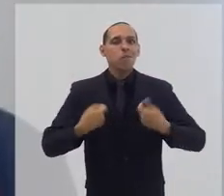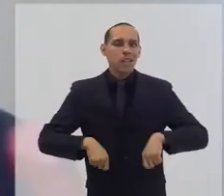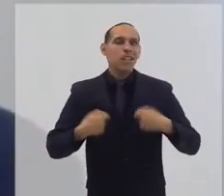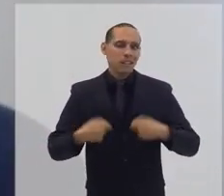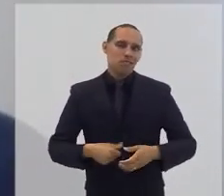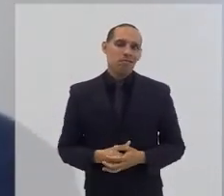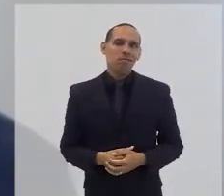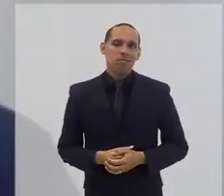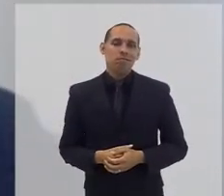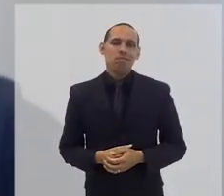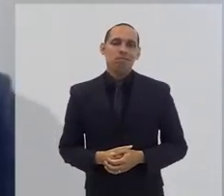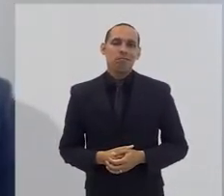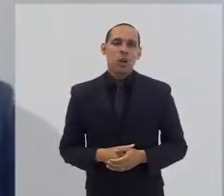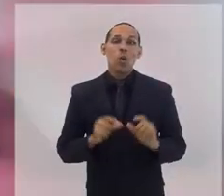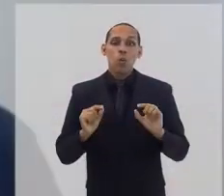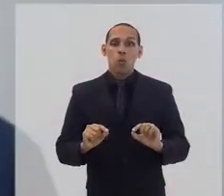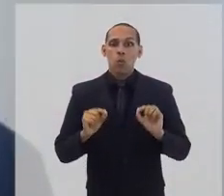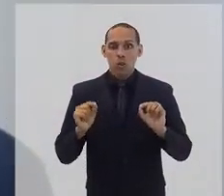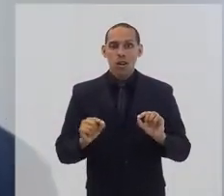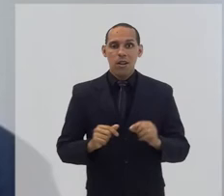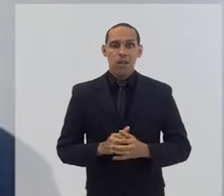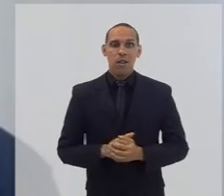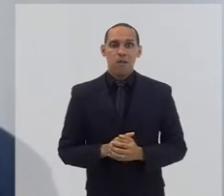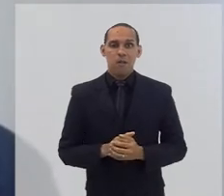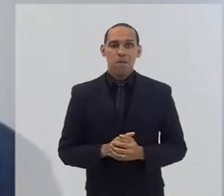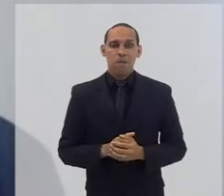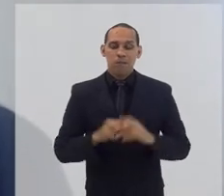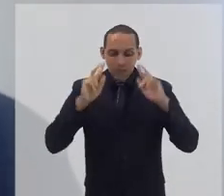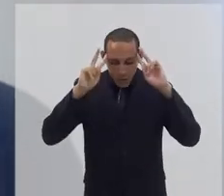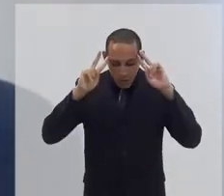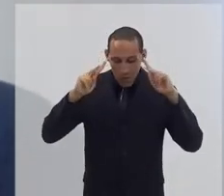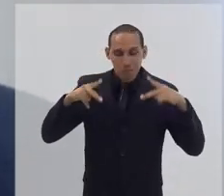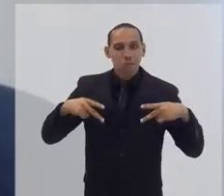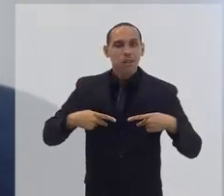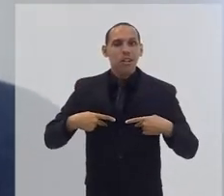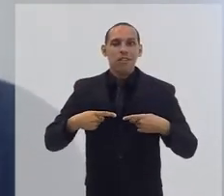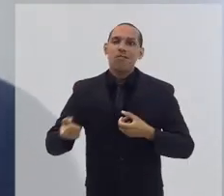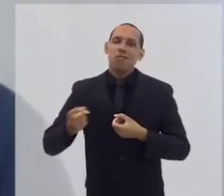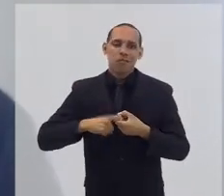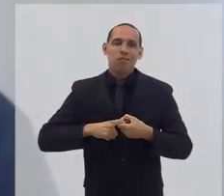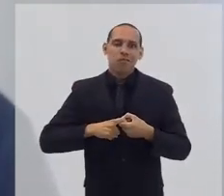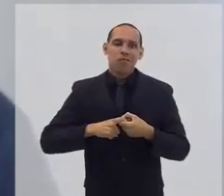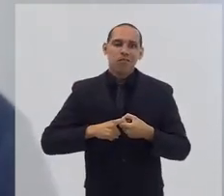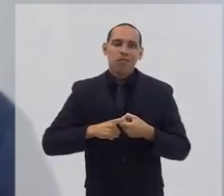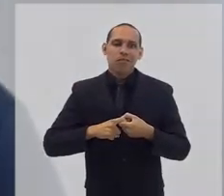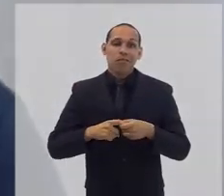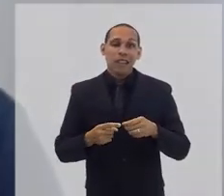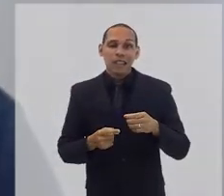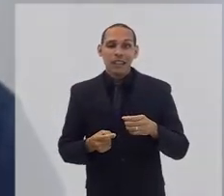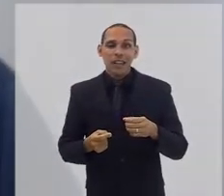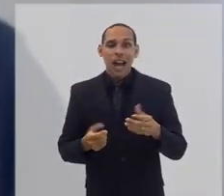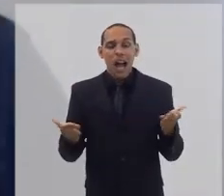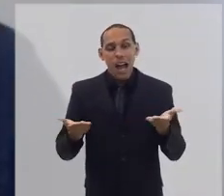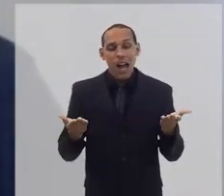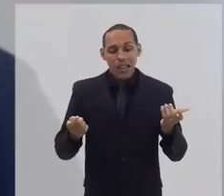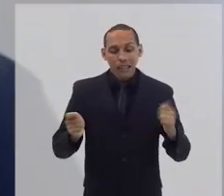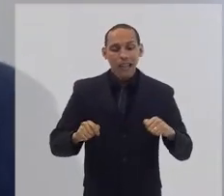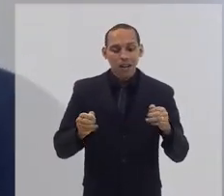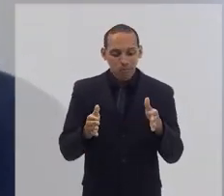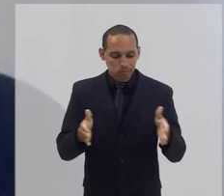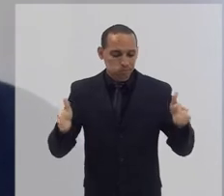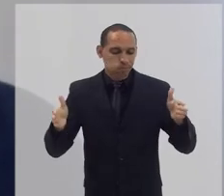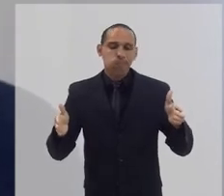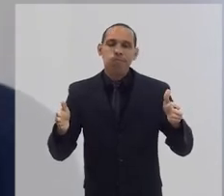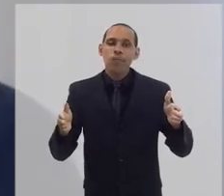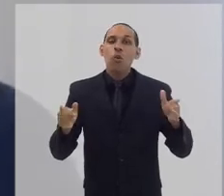a humanidade e recriar esse espaço onde a lágrima pode ser acolhida, onde a dor